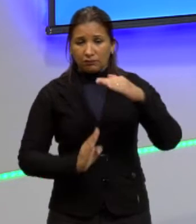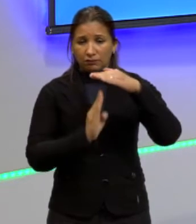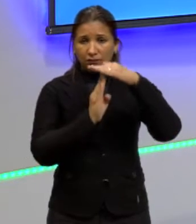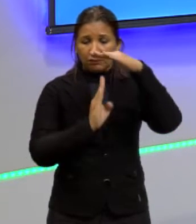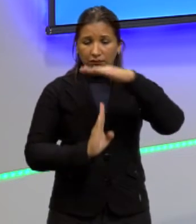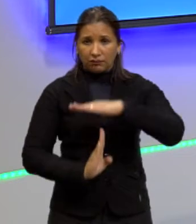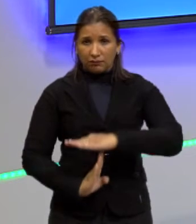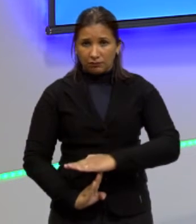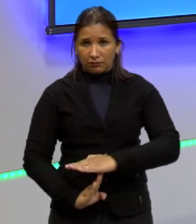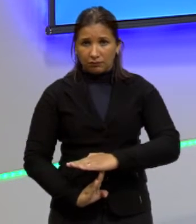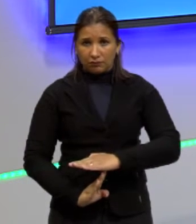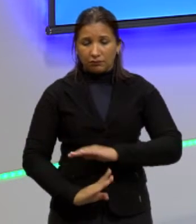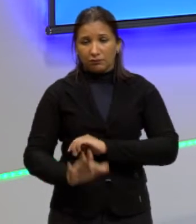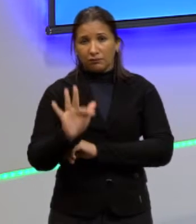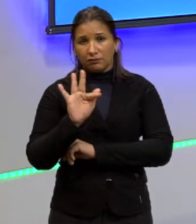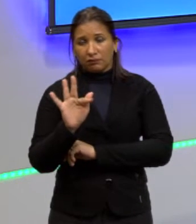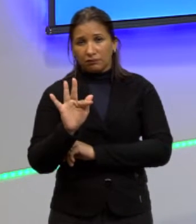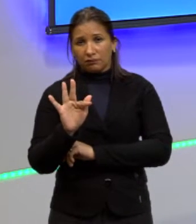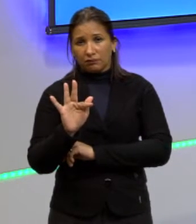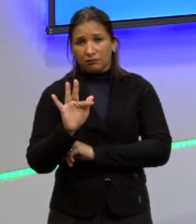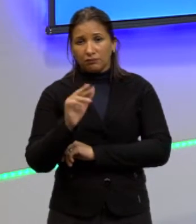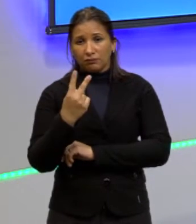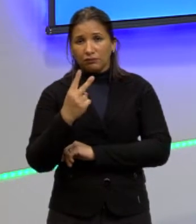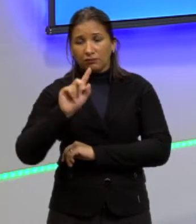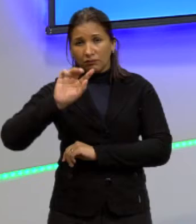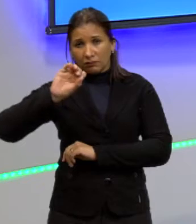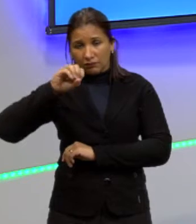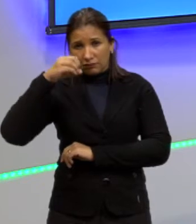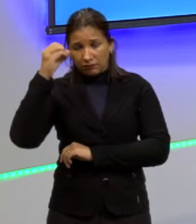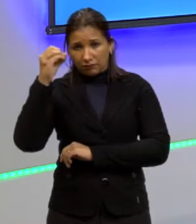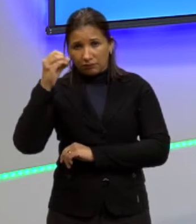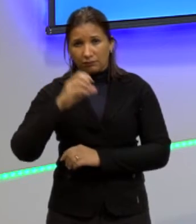de uma função do segundo grau. Certo?